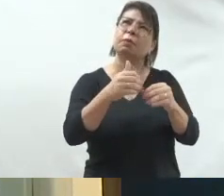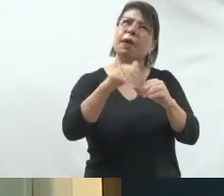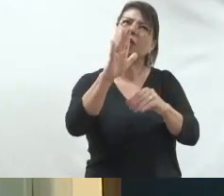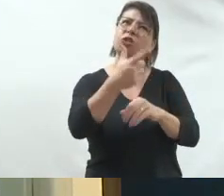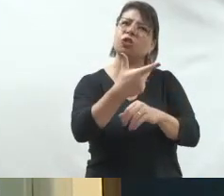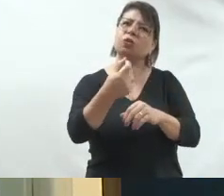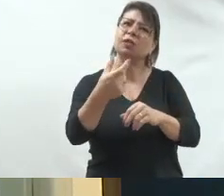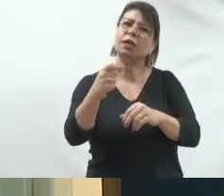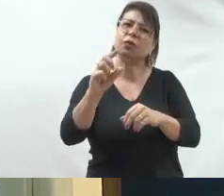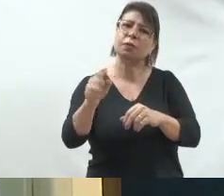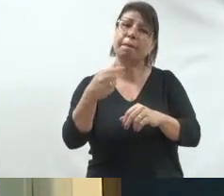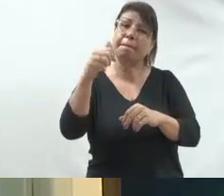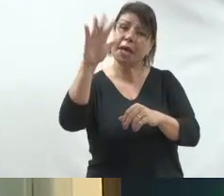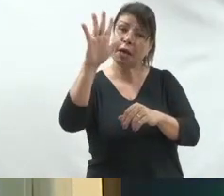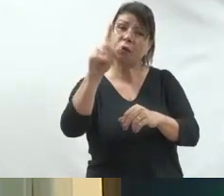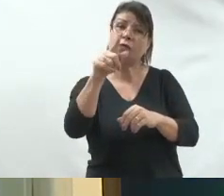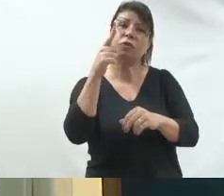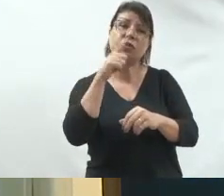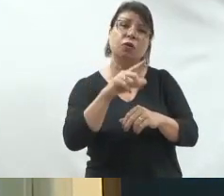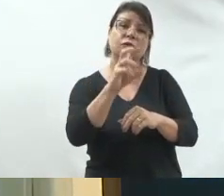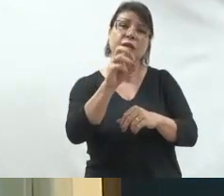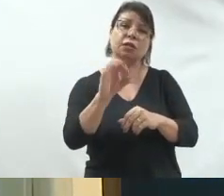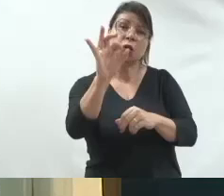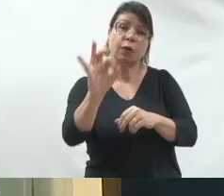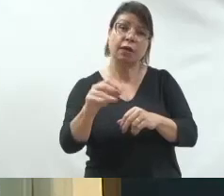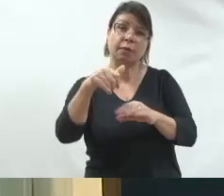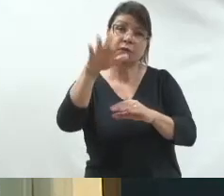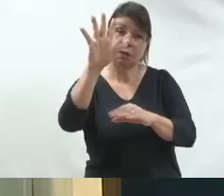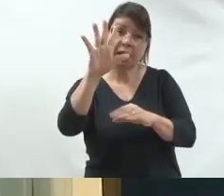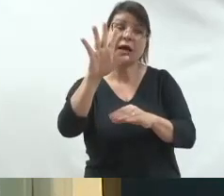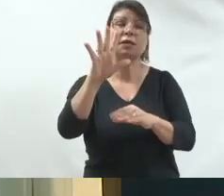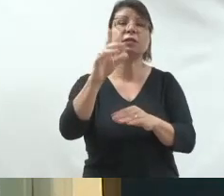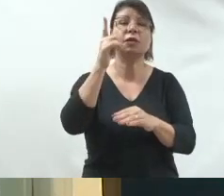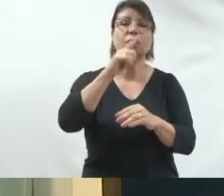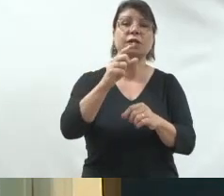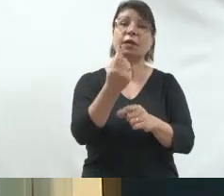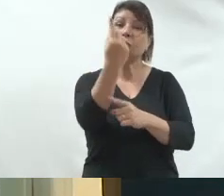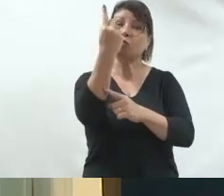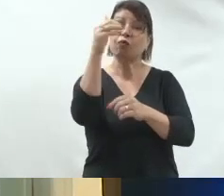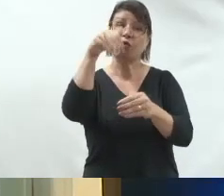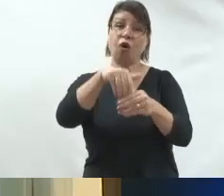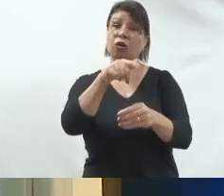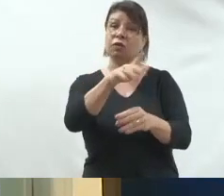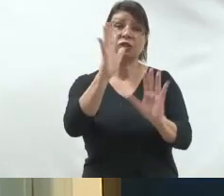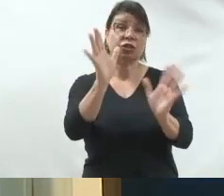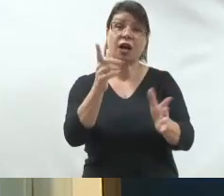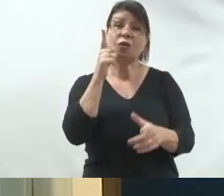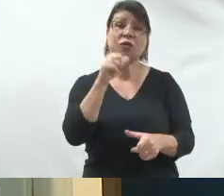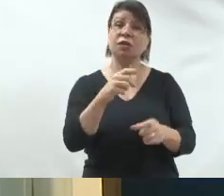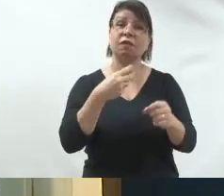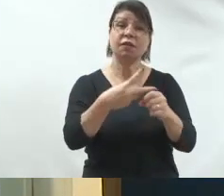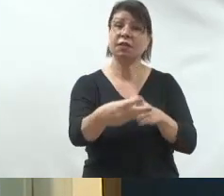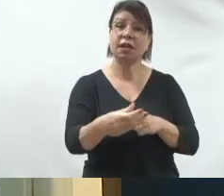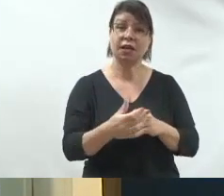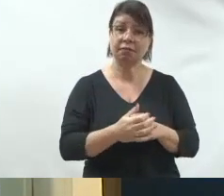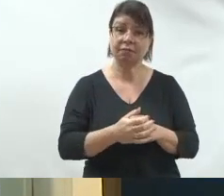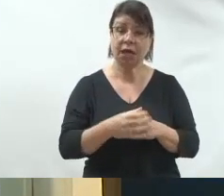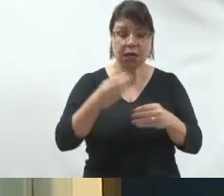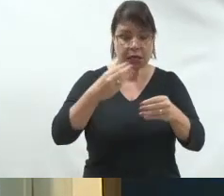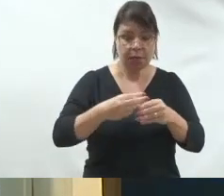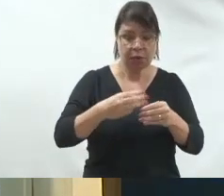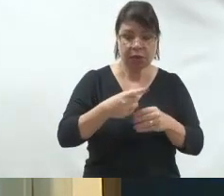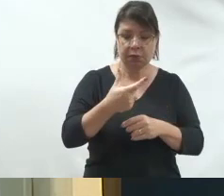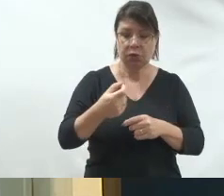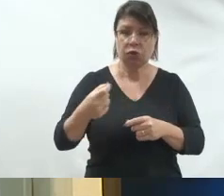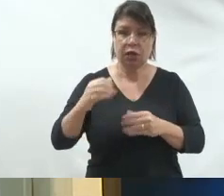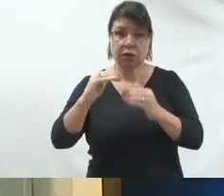eleitores. Se você ganhar com 50% mais um voto, você está eleito. Em municípios menores, com menos de 200